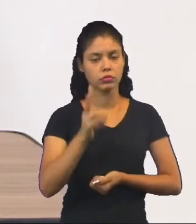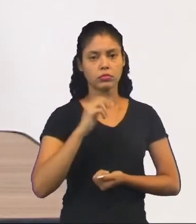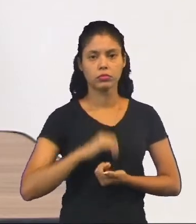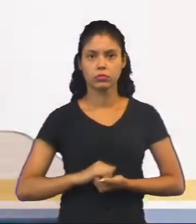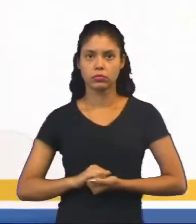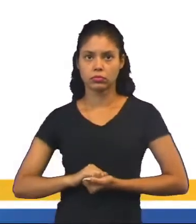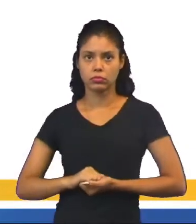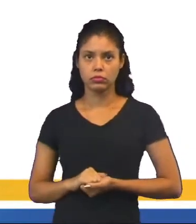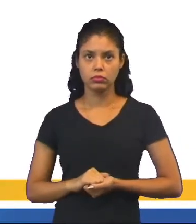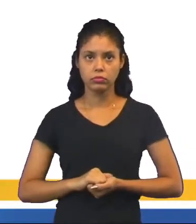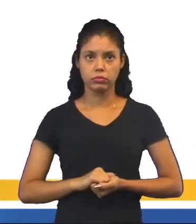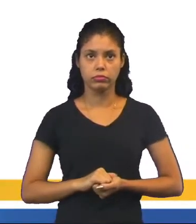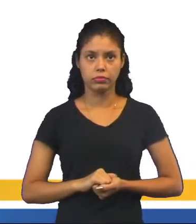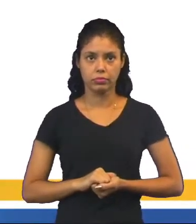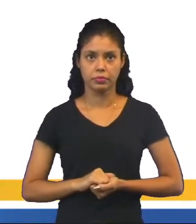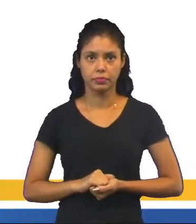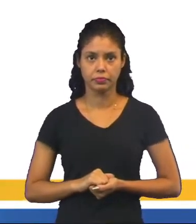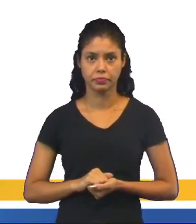Vamos lá.